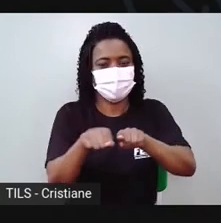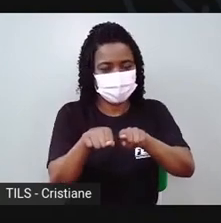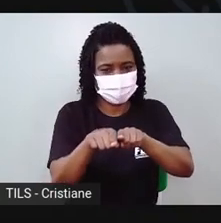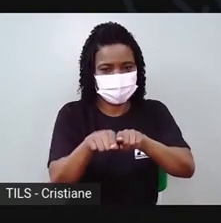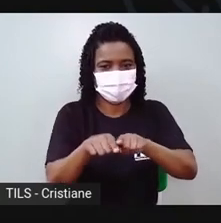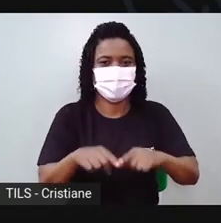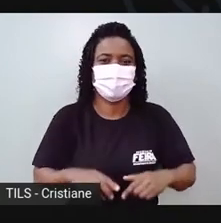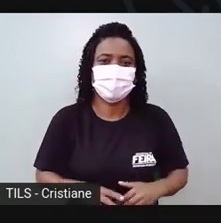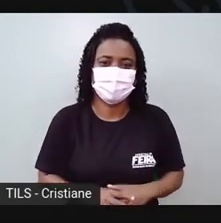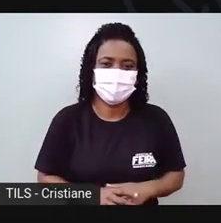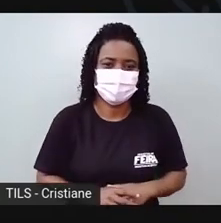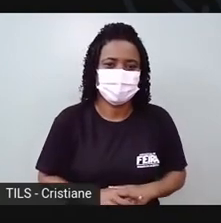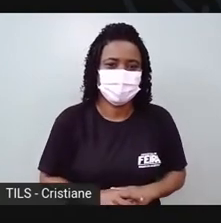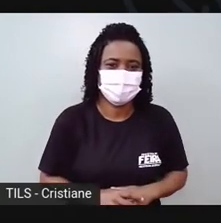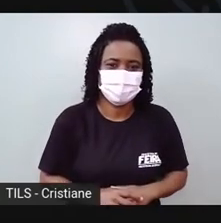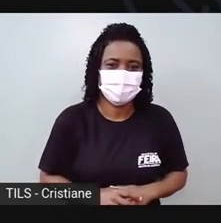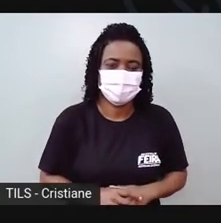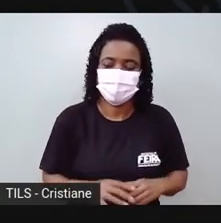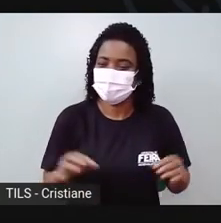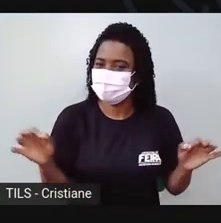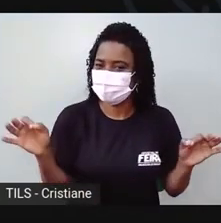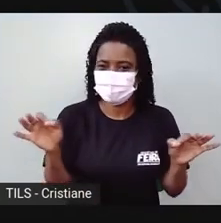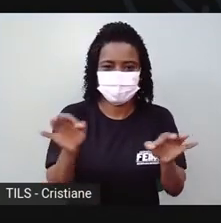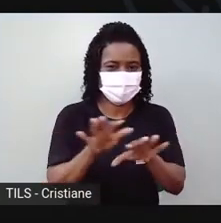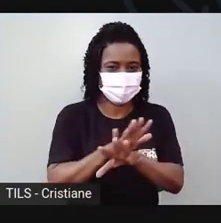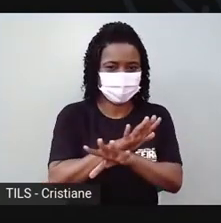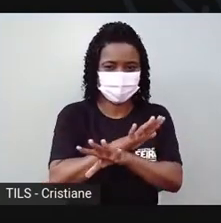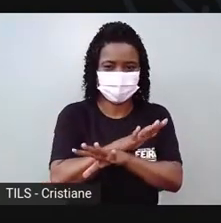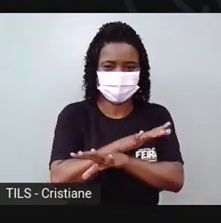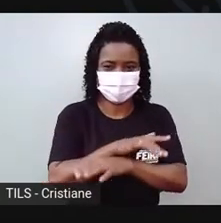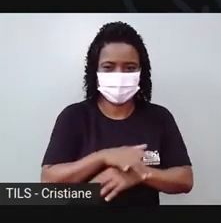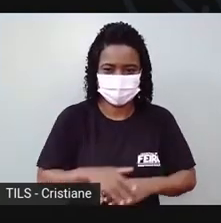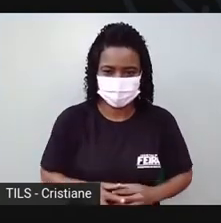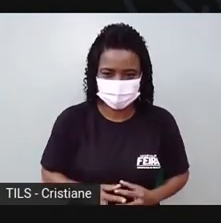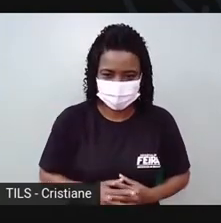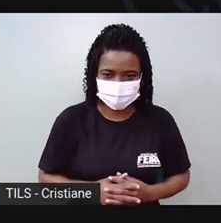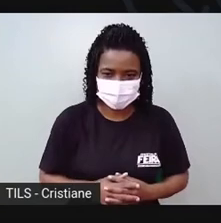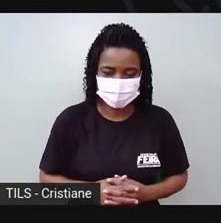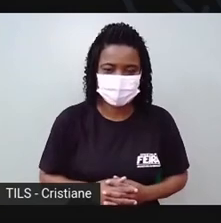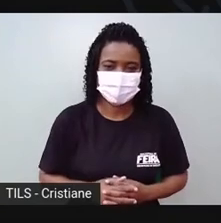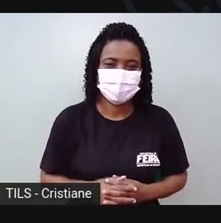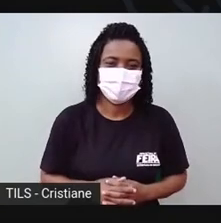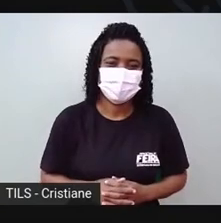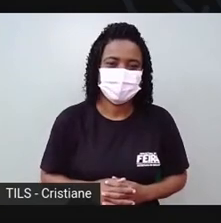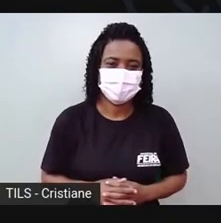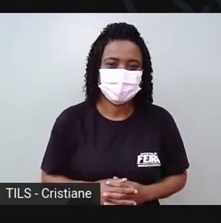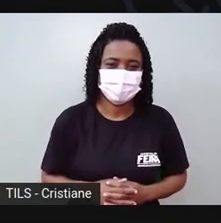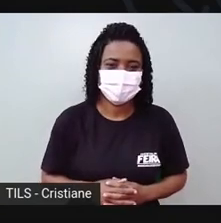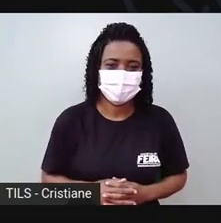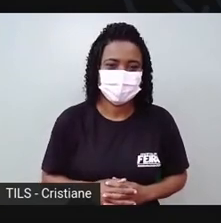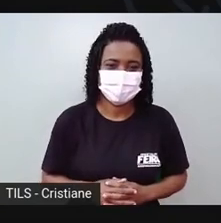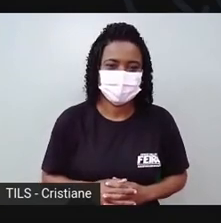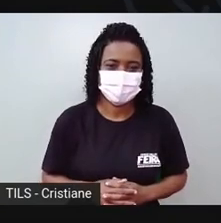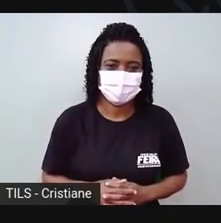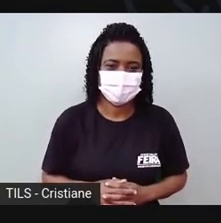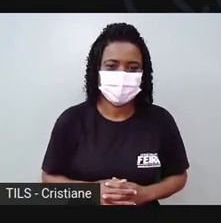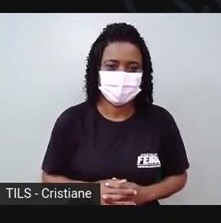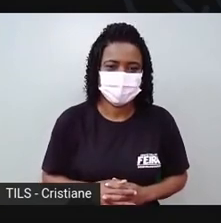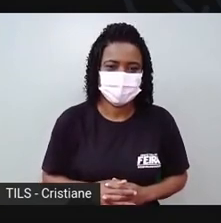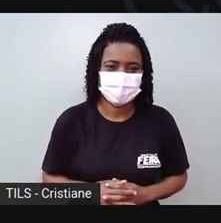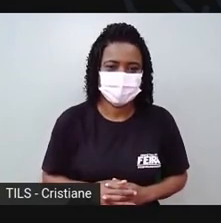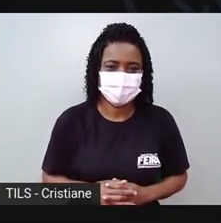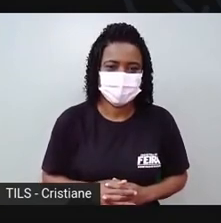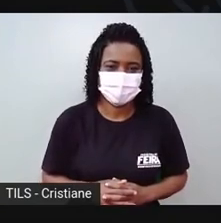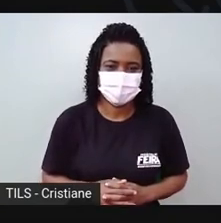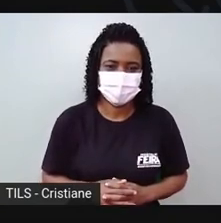Pronto. Tá pronta a nossa tartaruga. Tá vendo? Agora a Pró vai fazer o quê? A gente vai